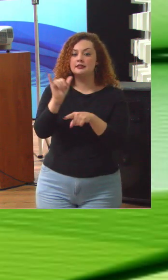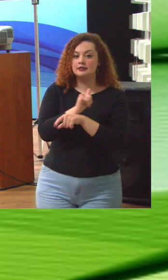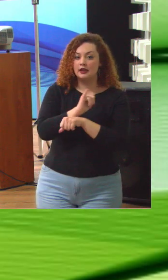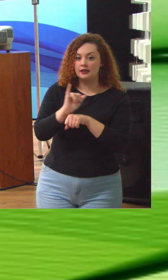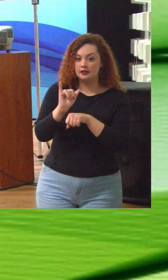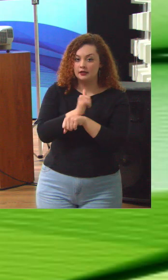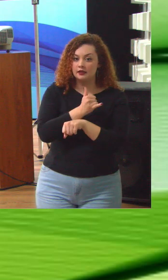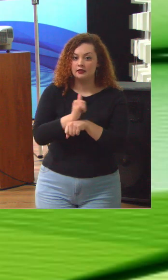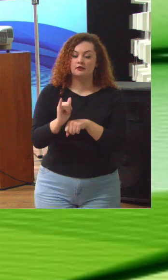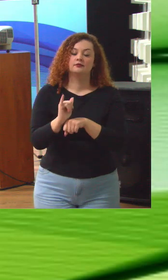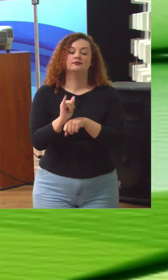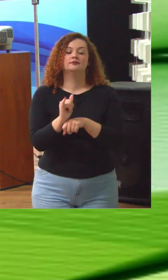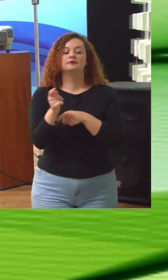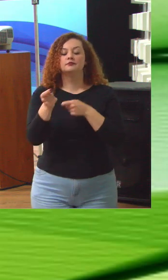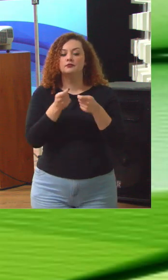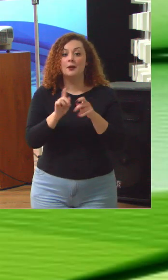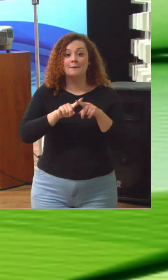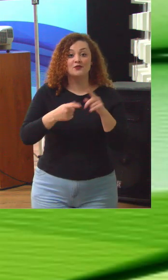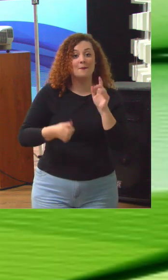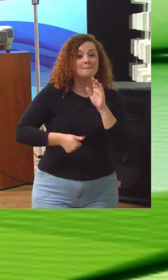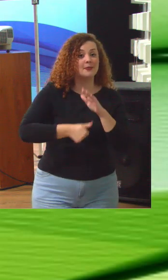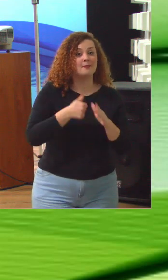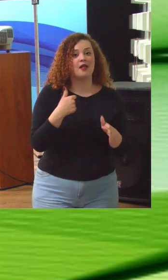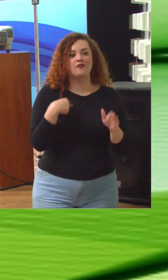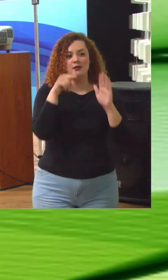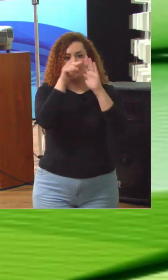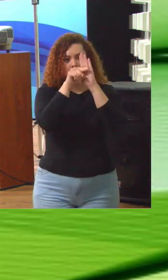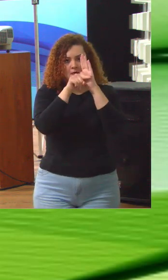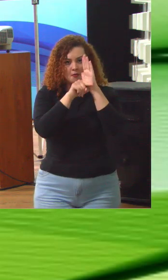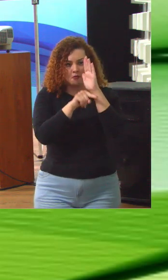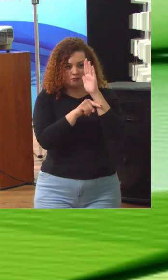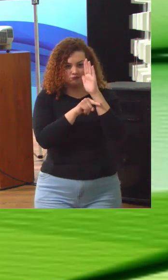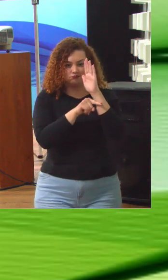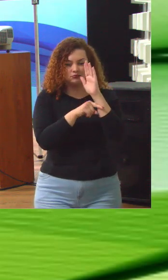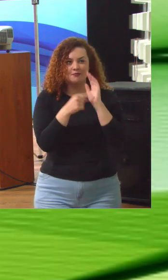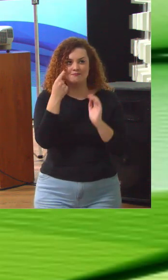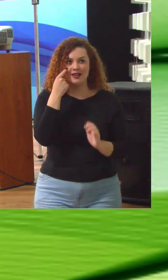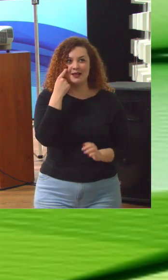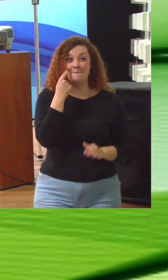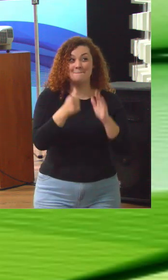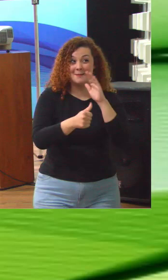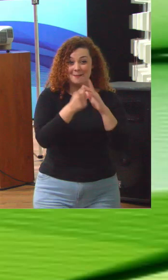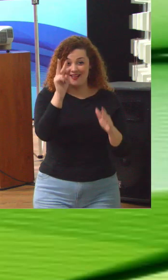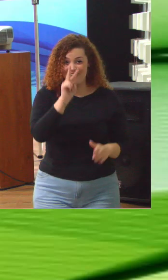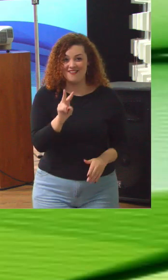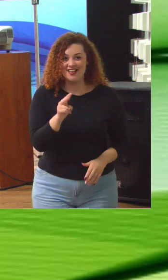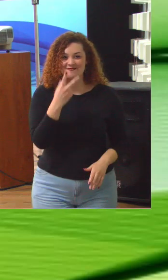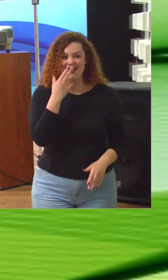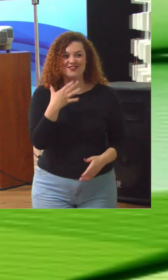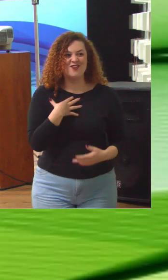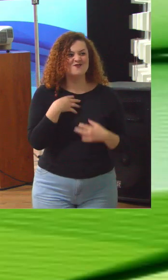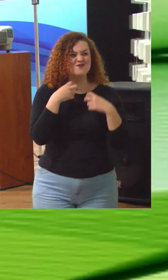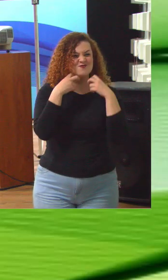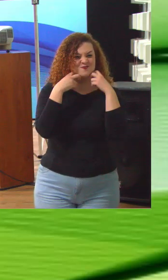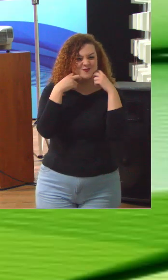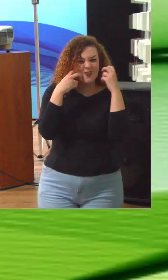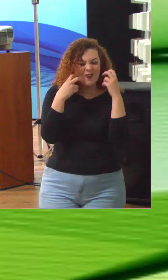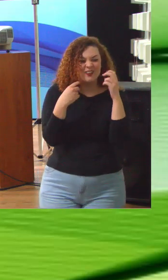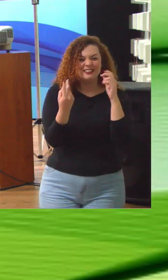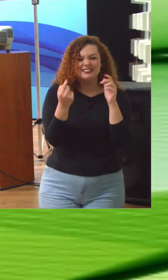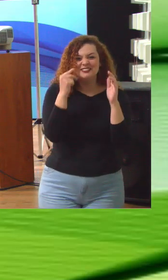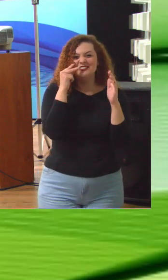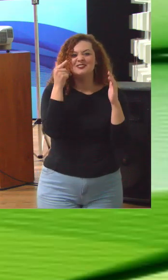primeira vez que nós fizemos o questionário então você pode imaginar que quando a gente faz alguma coisa a primeira vez a gente fica até com vergonha de revisitar